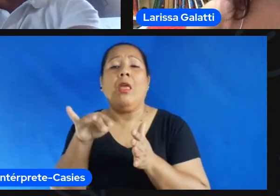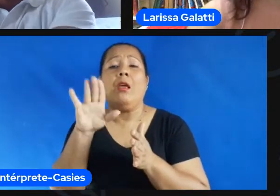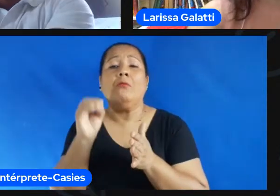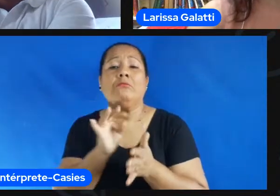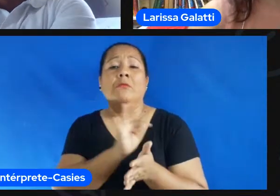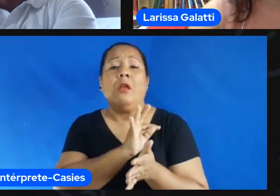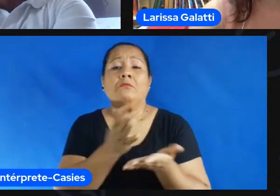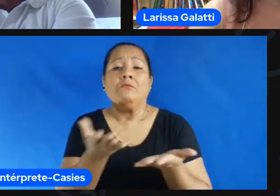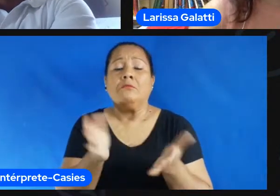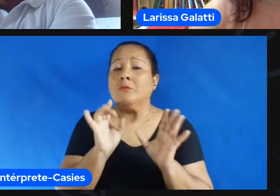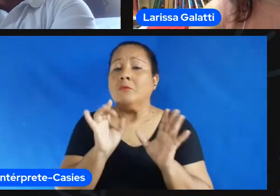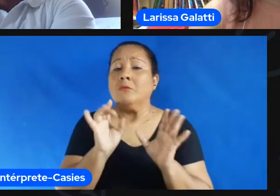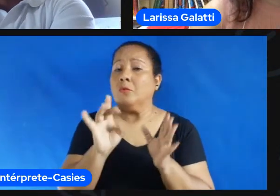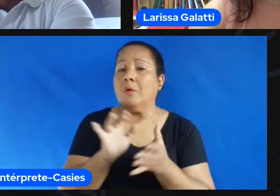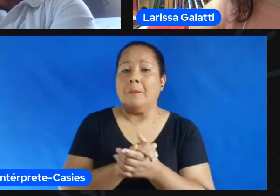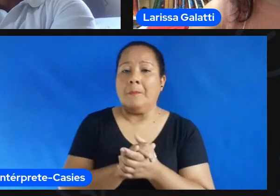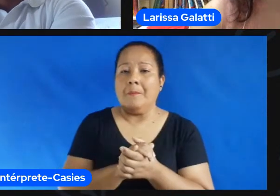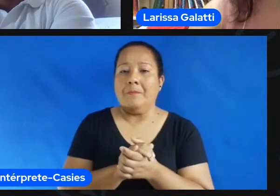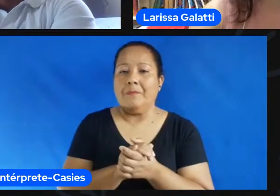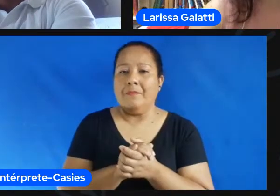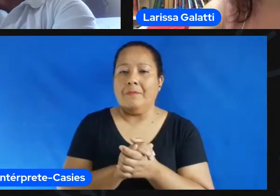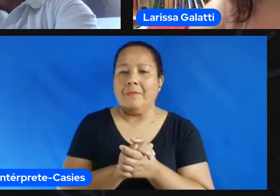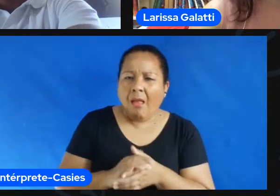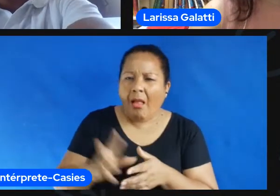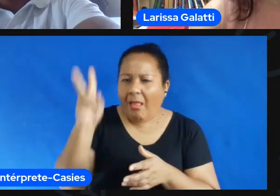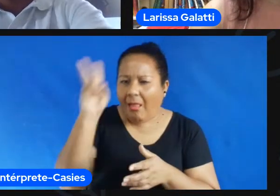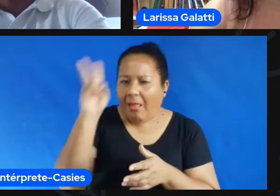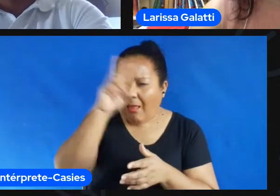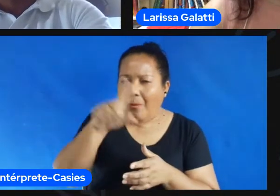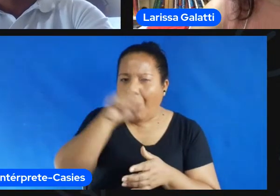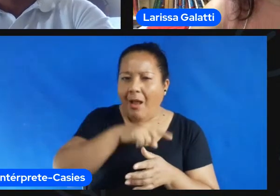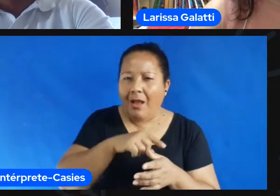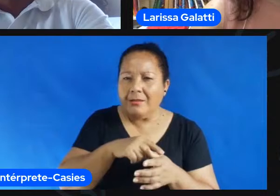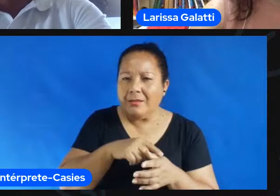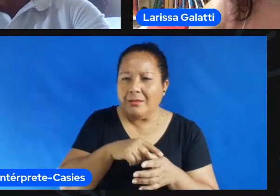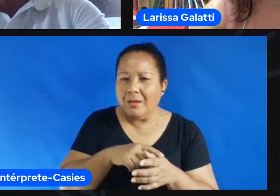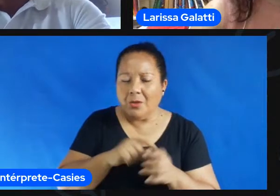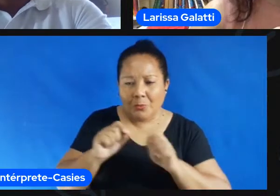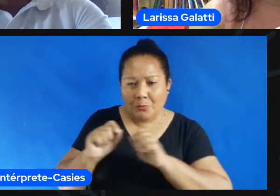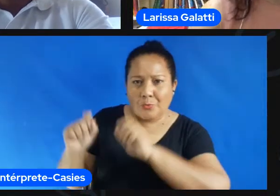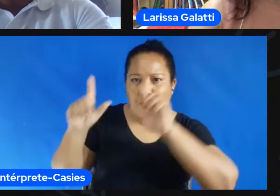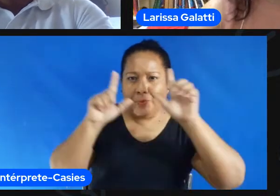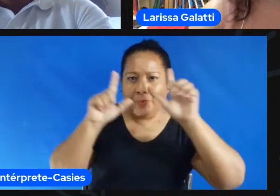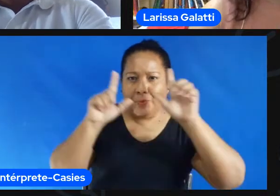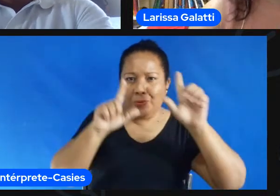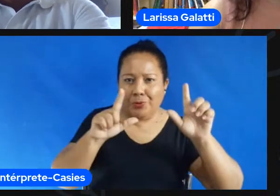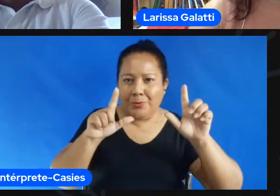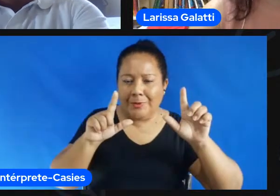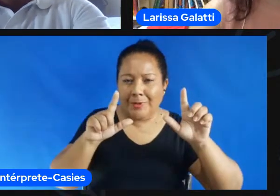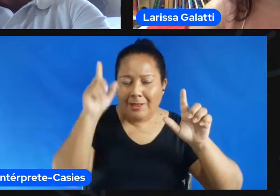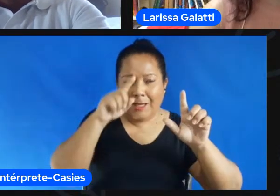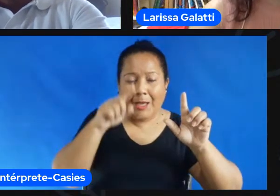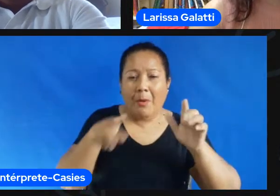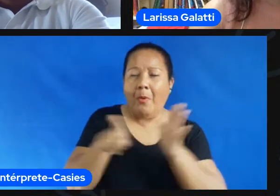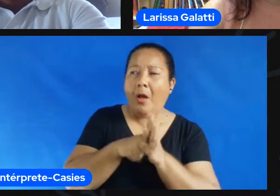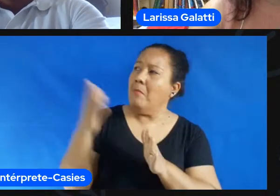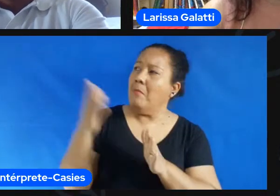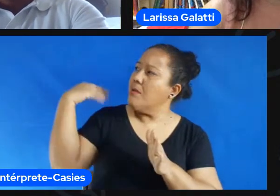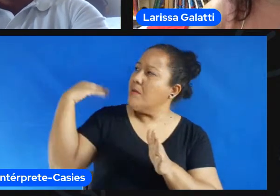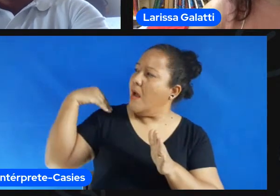lembra daquela linha do tempo que eu trouxe dos treinadores de futebol né o que que eles aprenderam em cada lugar muitos dos valores